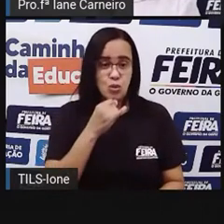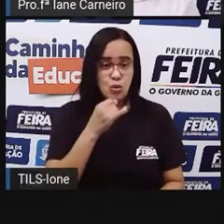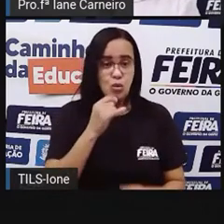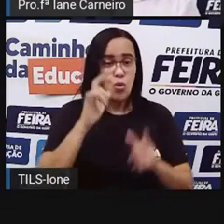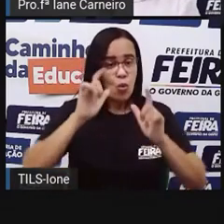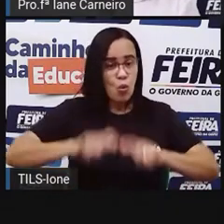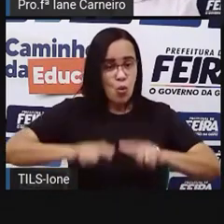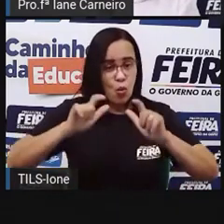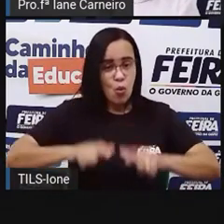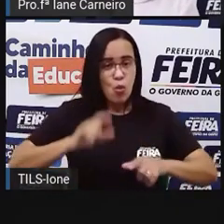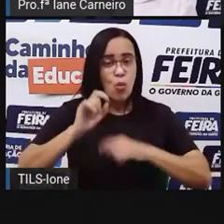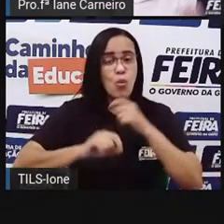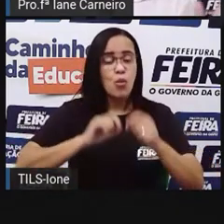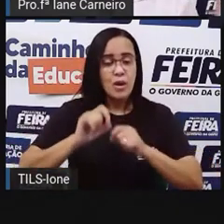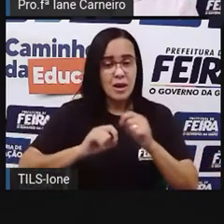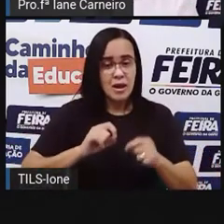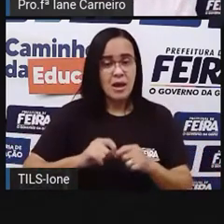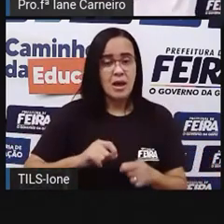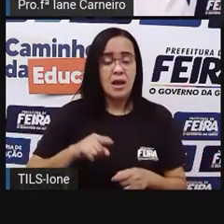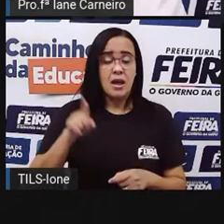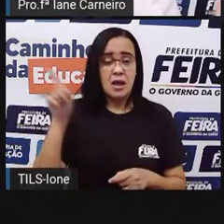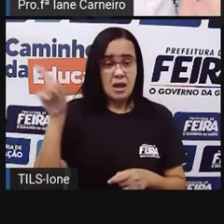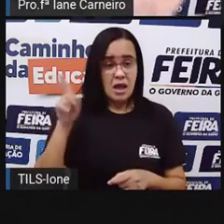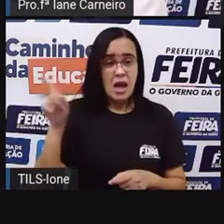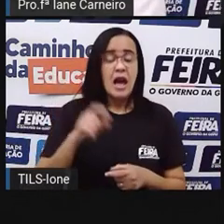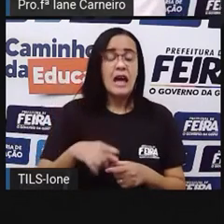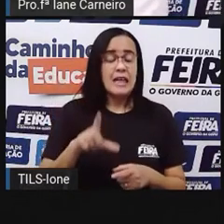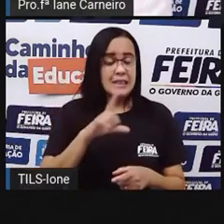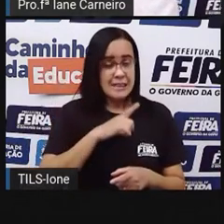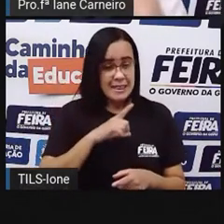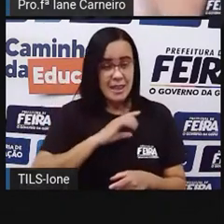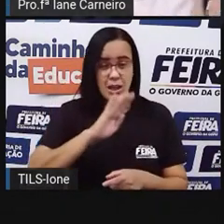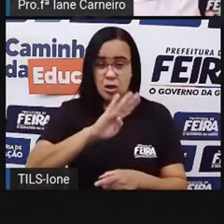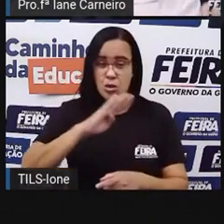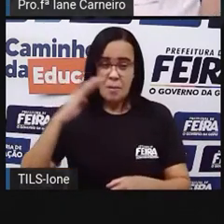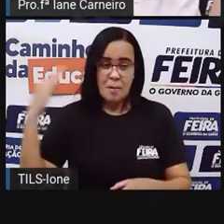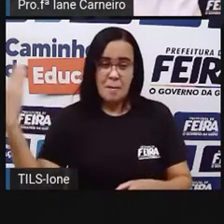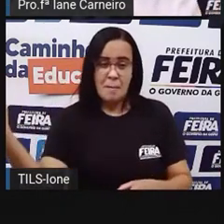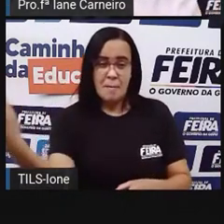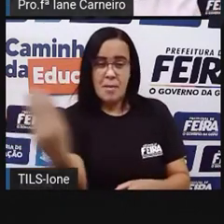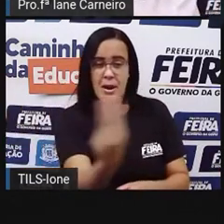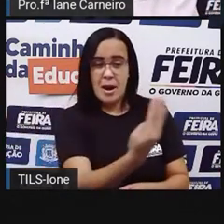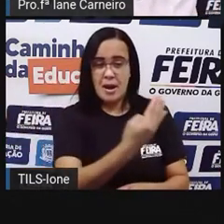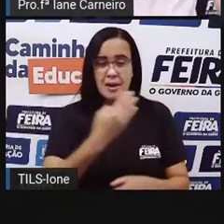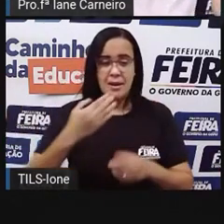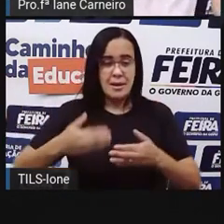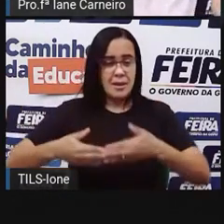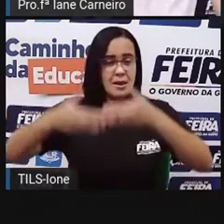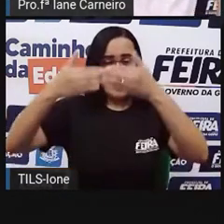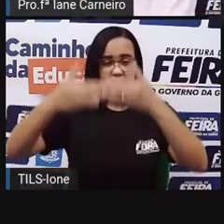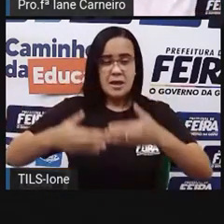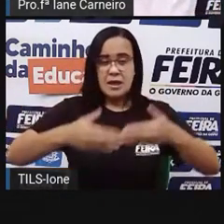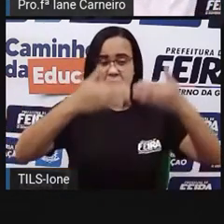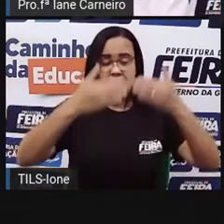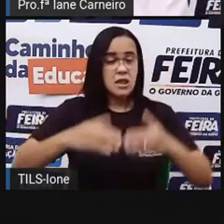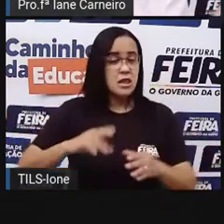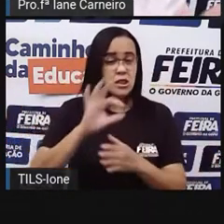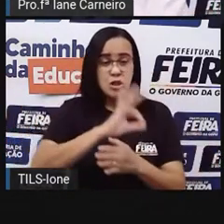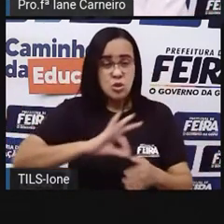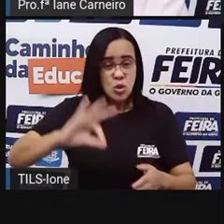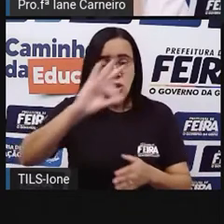Observatório Antares, né? Ele tem uma parede todinha, assim, grafitada, mostrando a